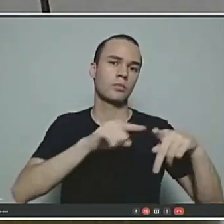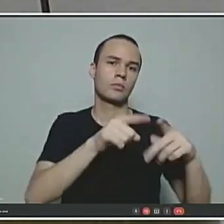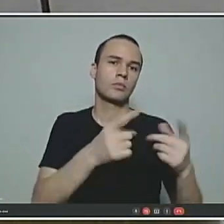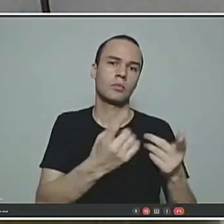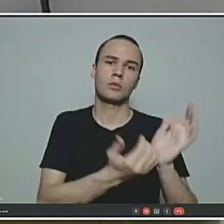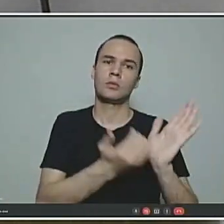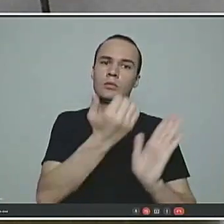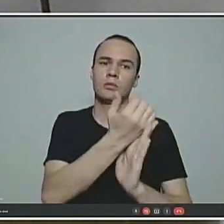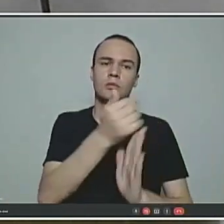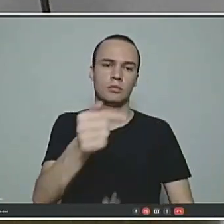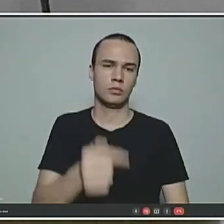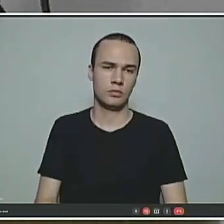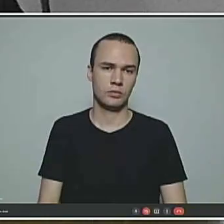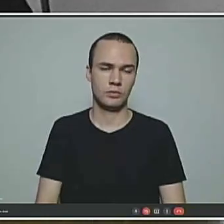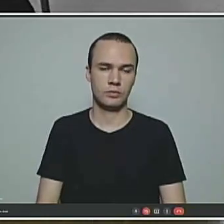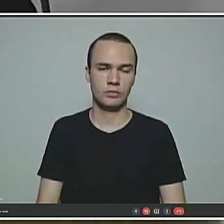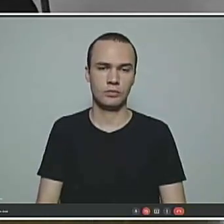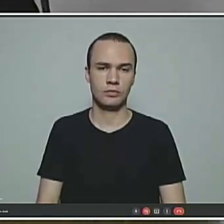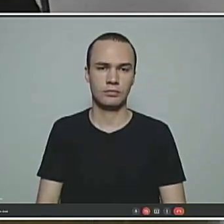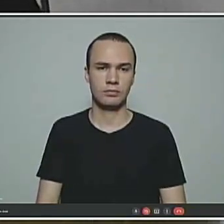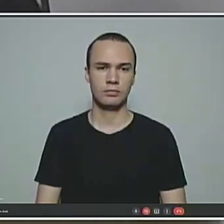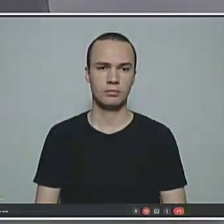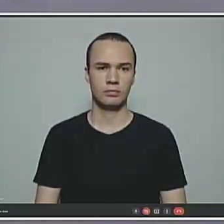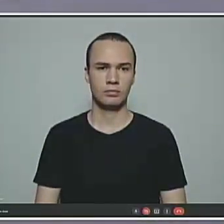7 anos. E